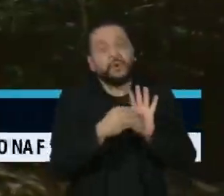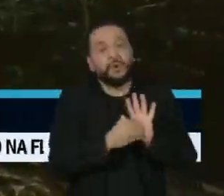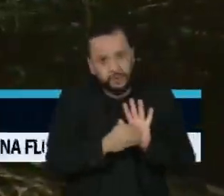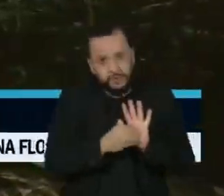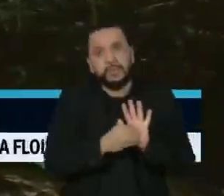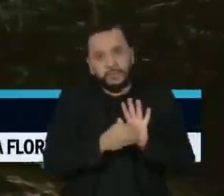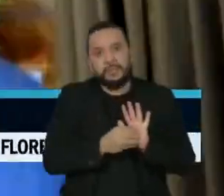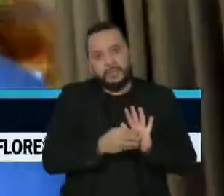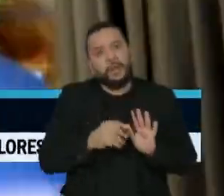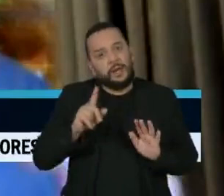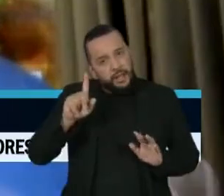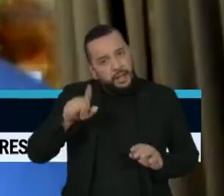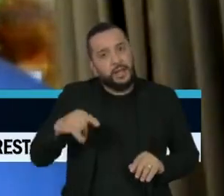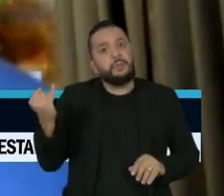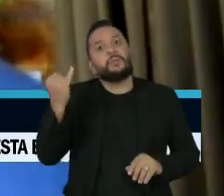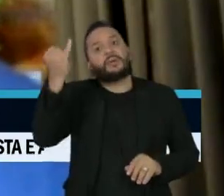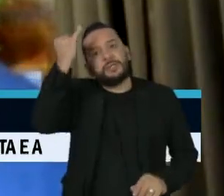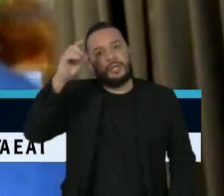no nosso dia a dia.